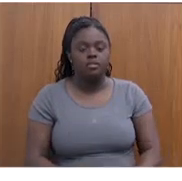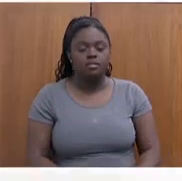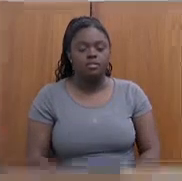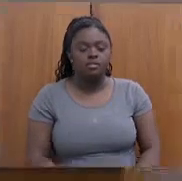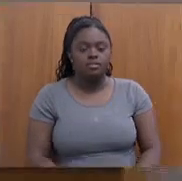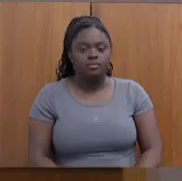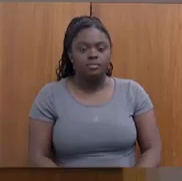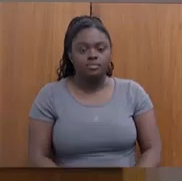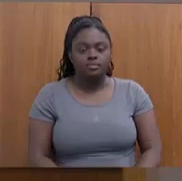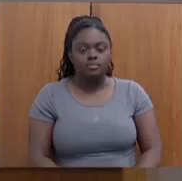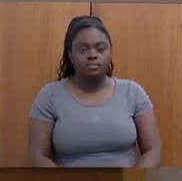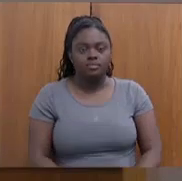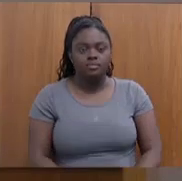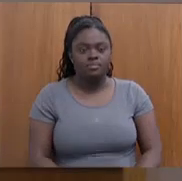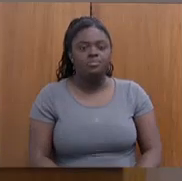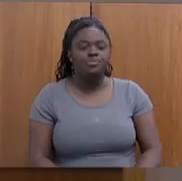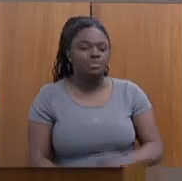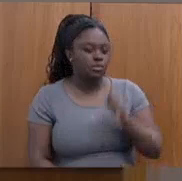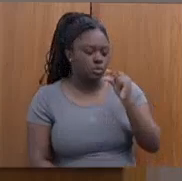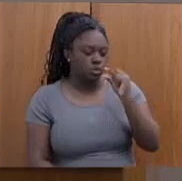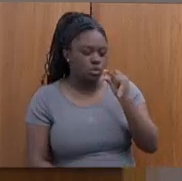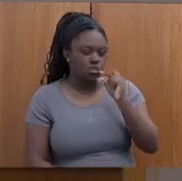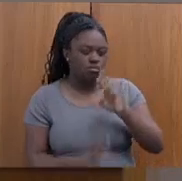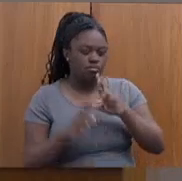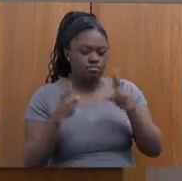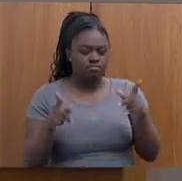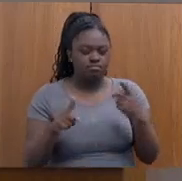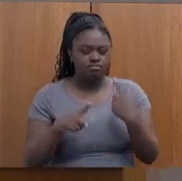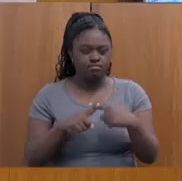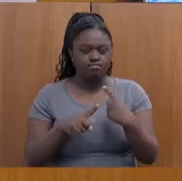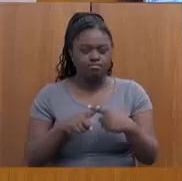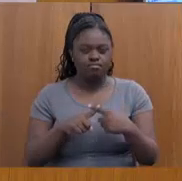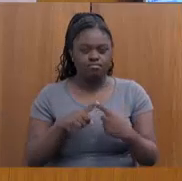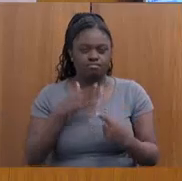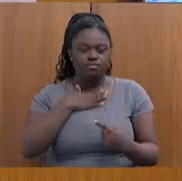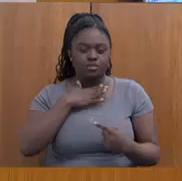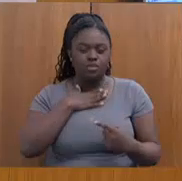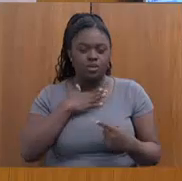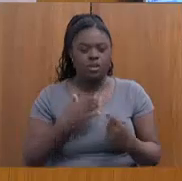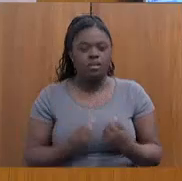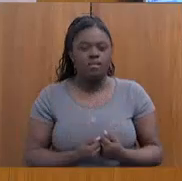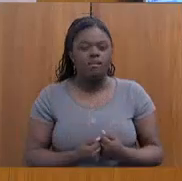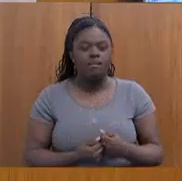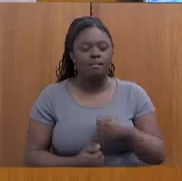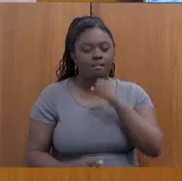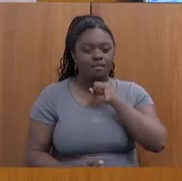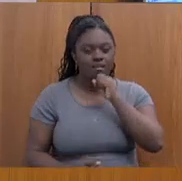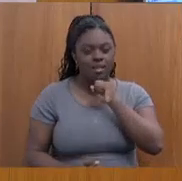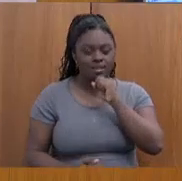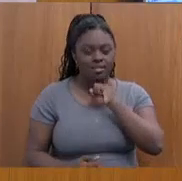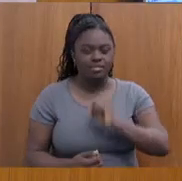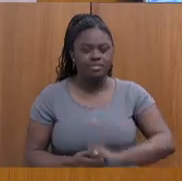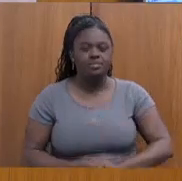um pouco diferente? É porque o meu é antigo, a minha versão antiga. Só é igual àquela lá.